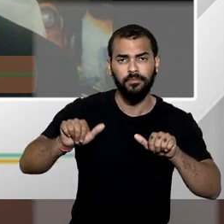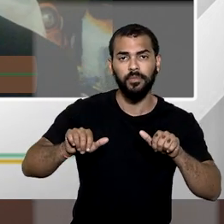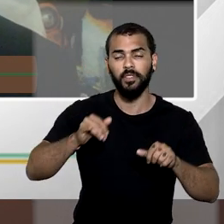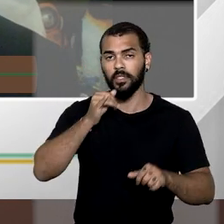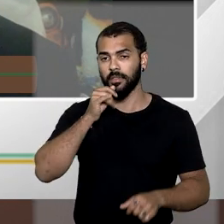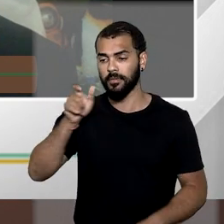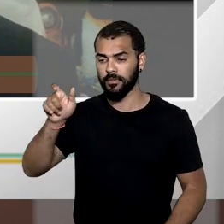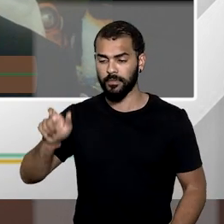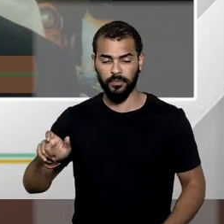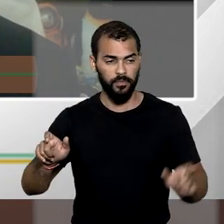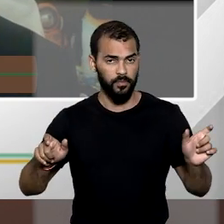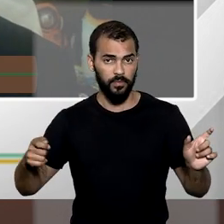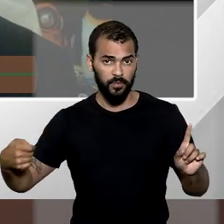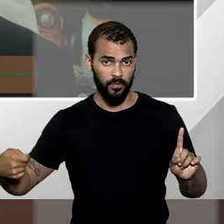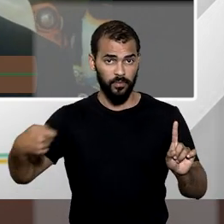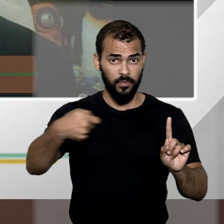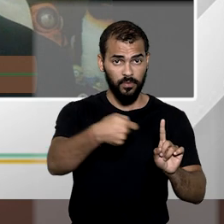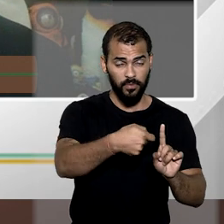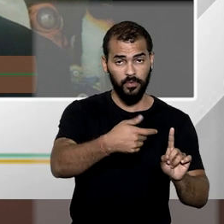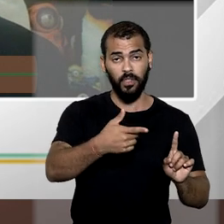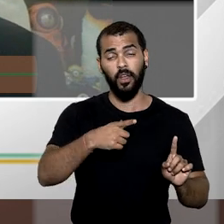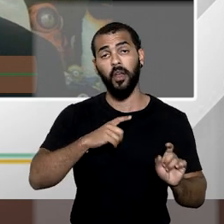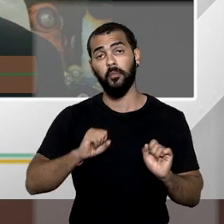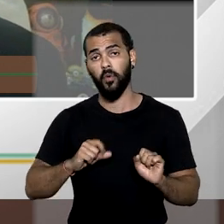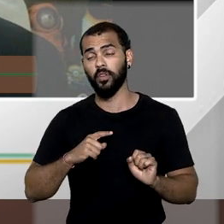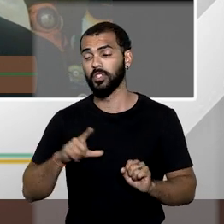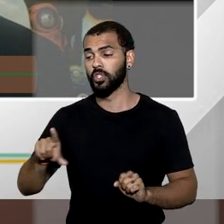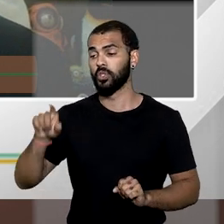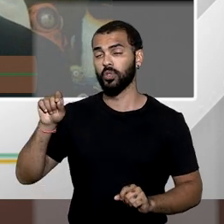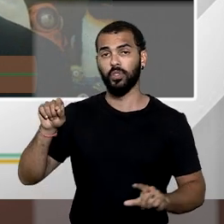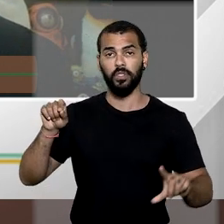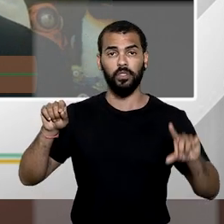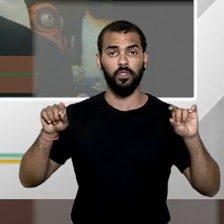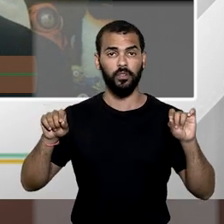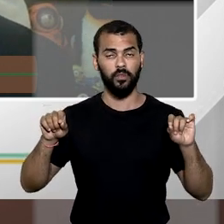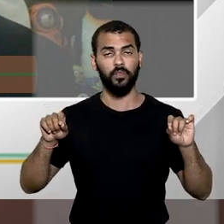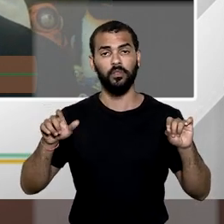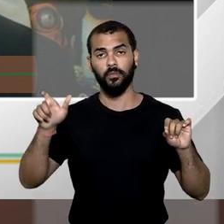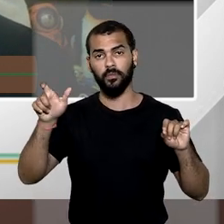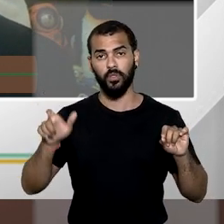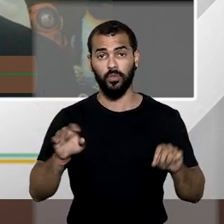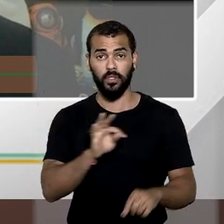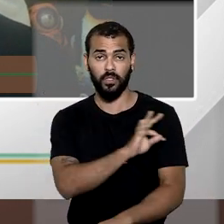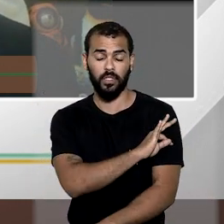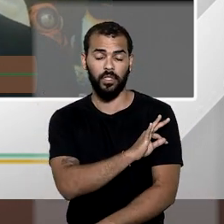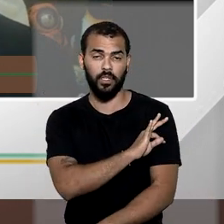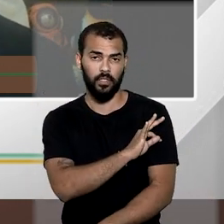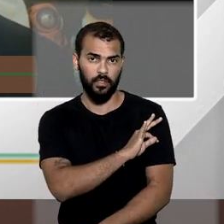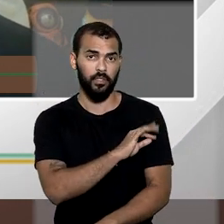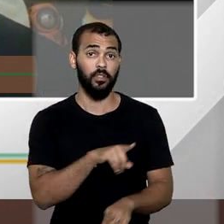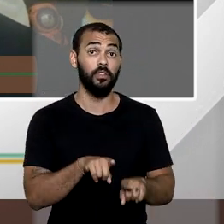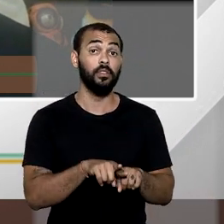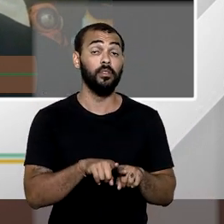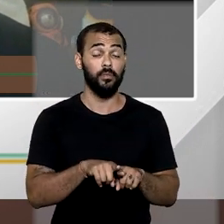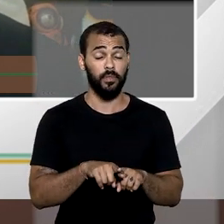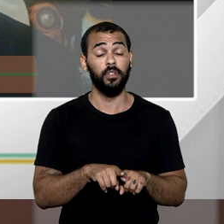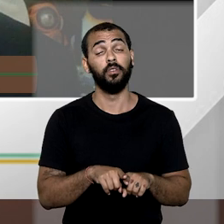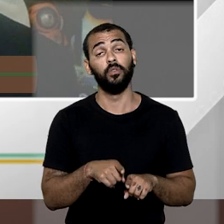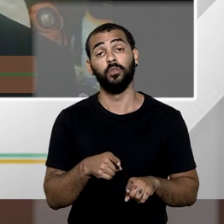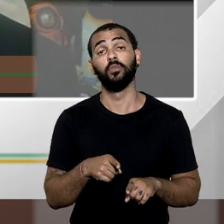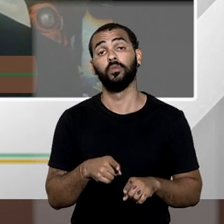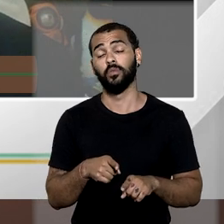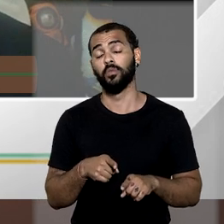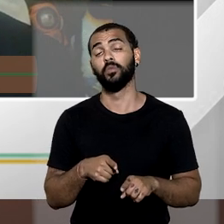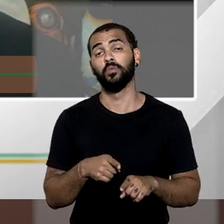se quiserem indicam seus assistentes técnicos e o juiz credencia o perito do juízo para que apontem